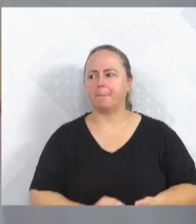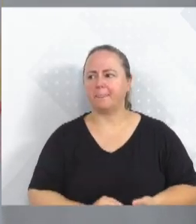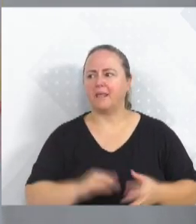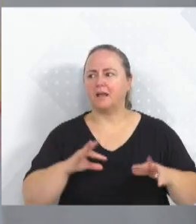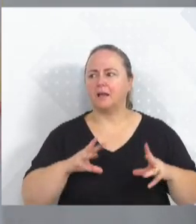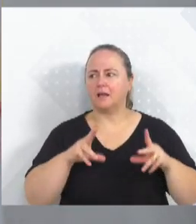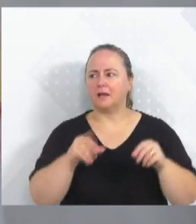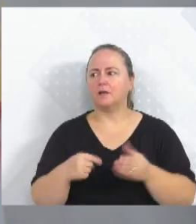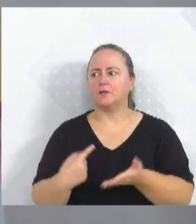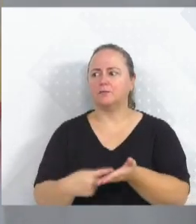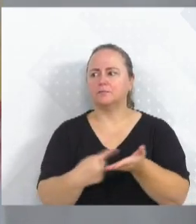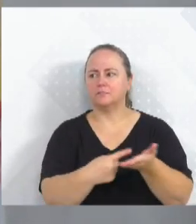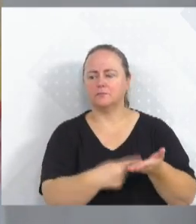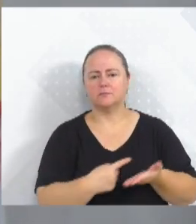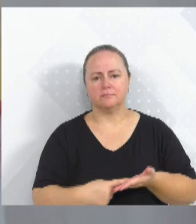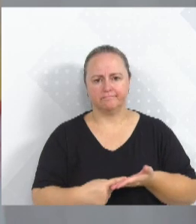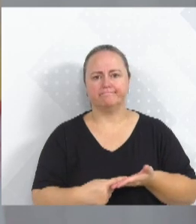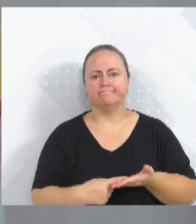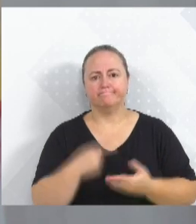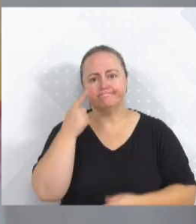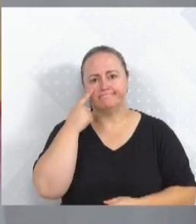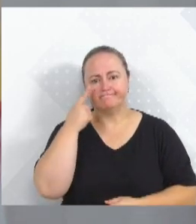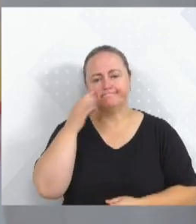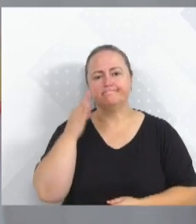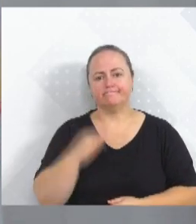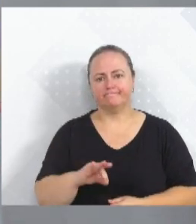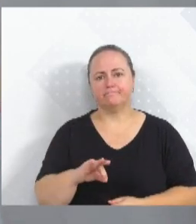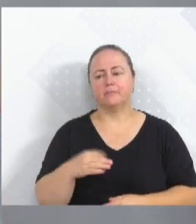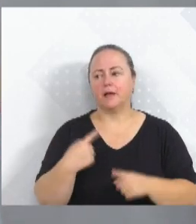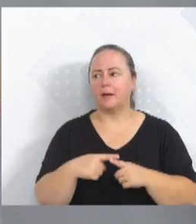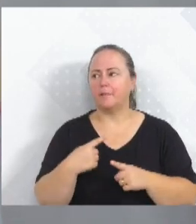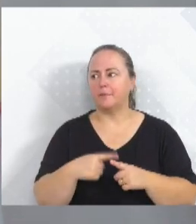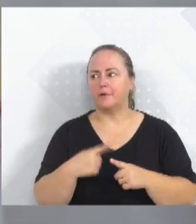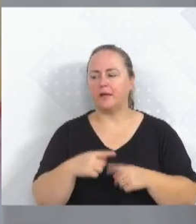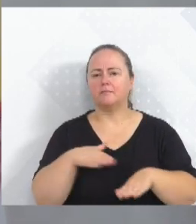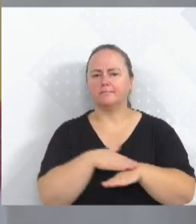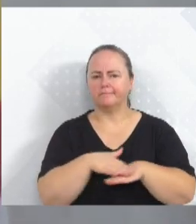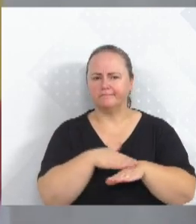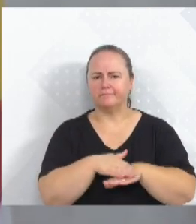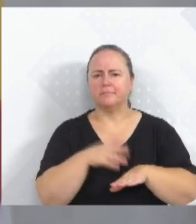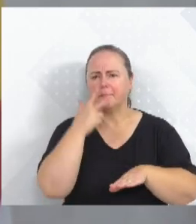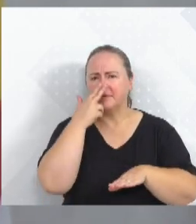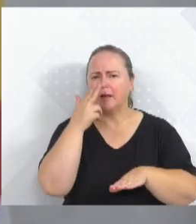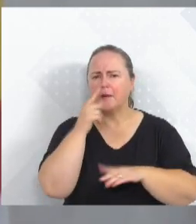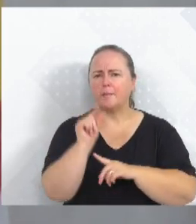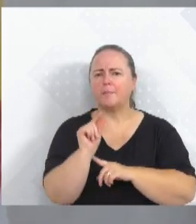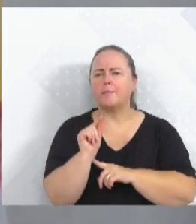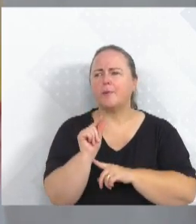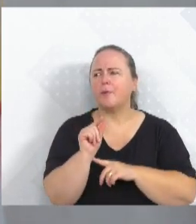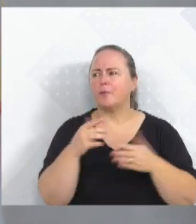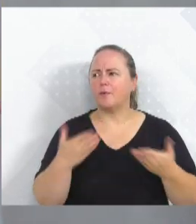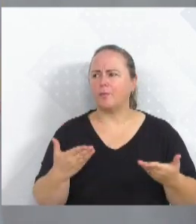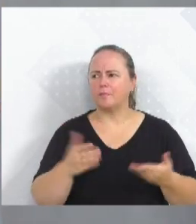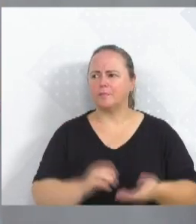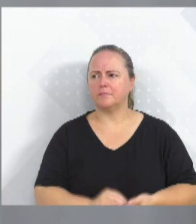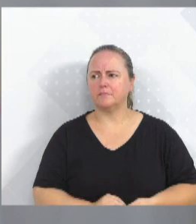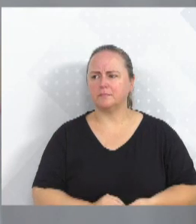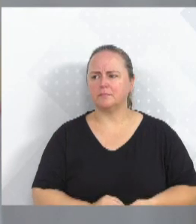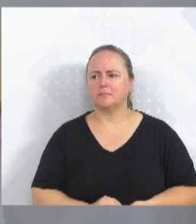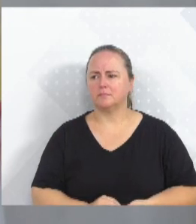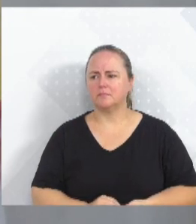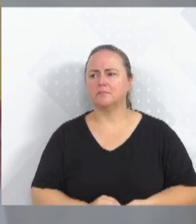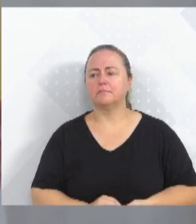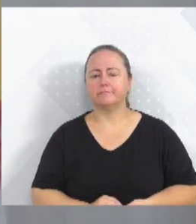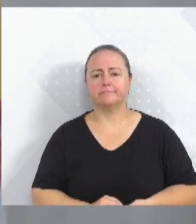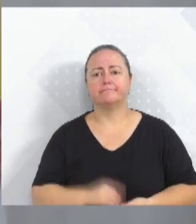cumprido, porque o que nós estamos falando aqui, gente, é de migalhas. Nós estamos falando do PI5, 8 milhões e meio, para botar mais uma bomba